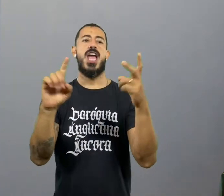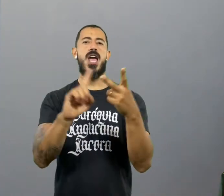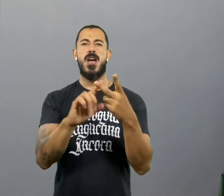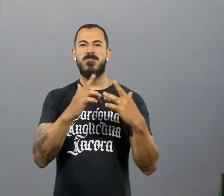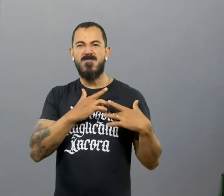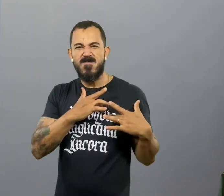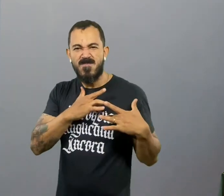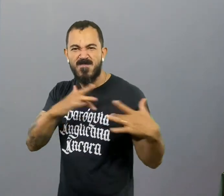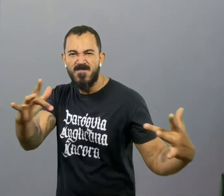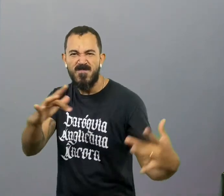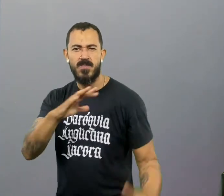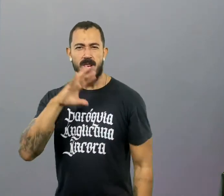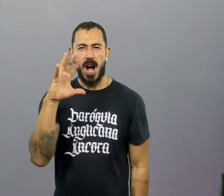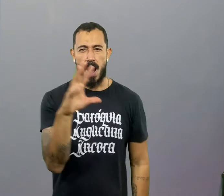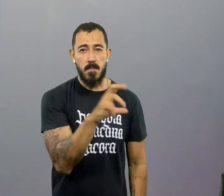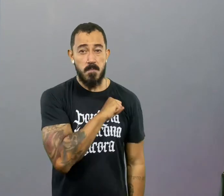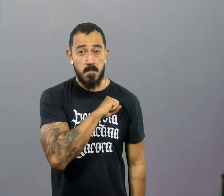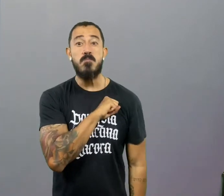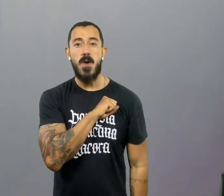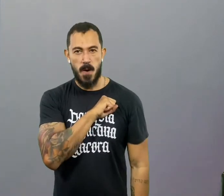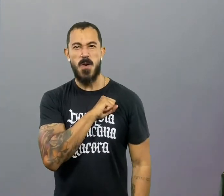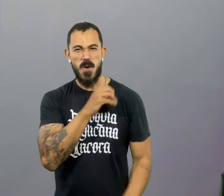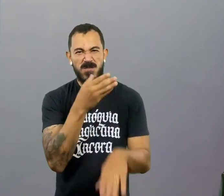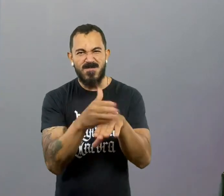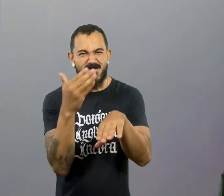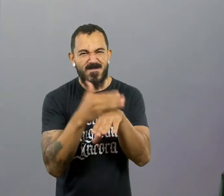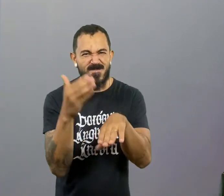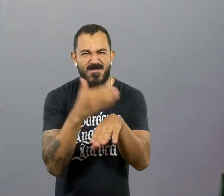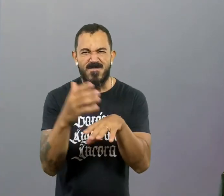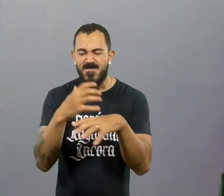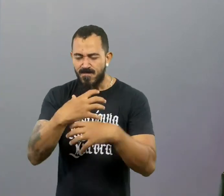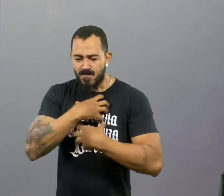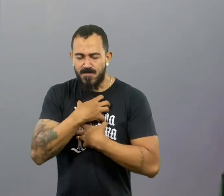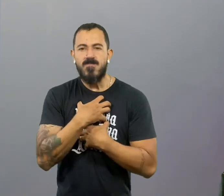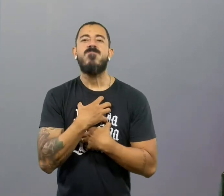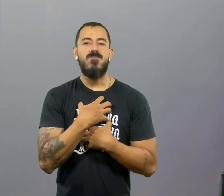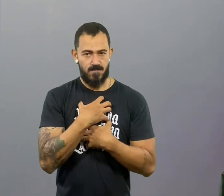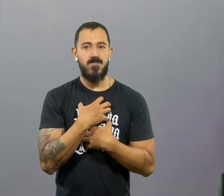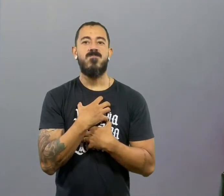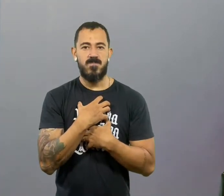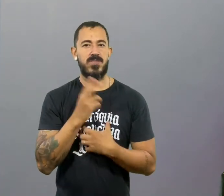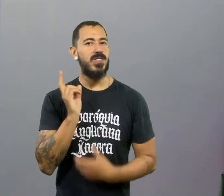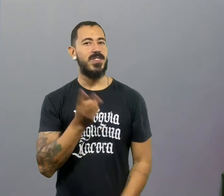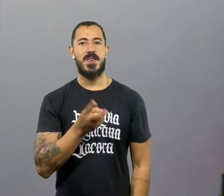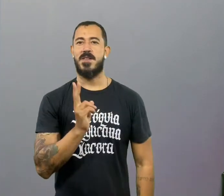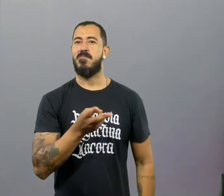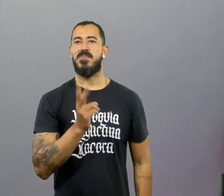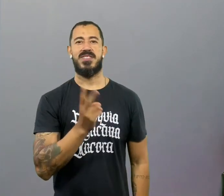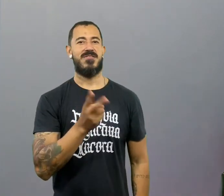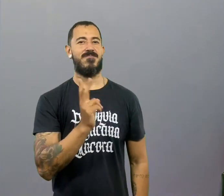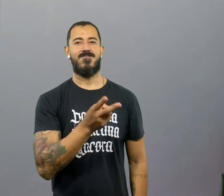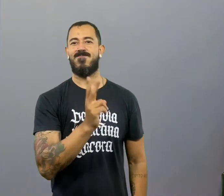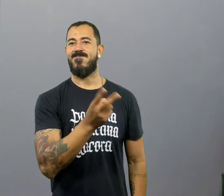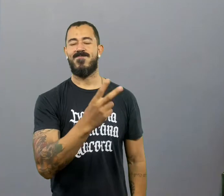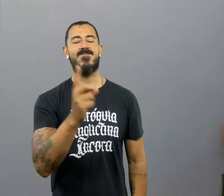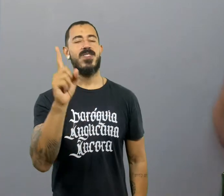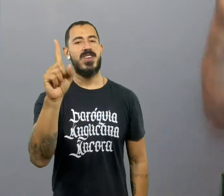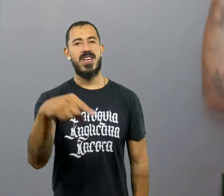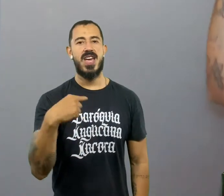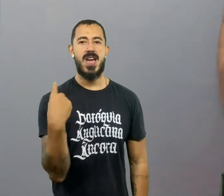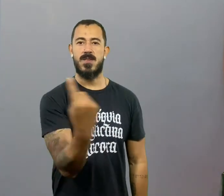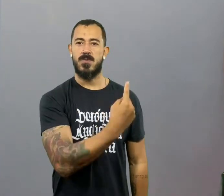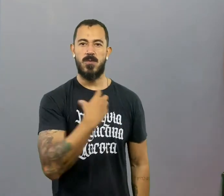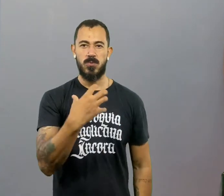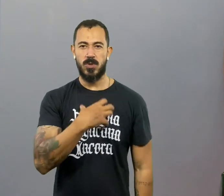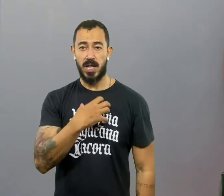na obra da caridade, do amor, no exercício da piedade. Sabe? Então eles estão sempre executando boas coisas. Tendo